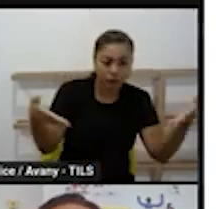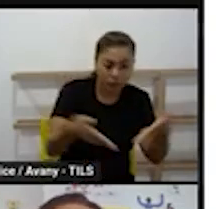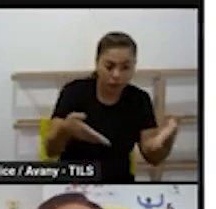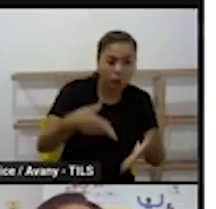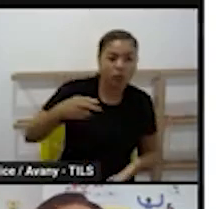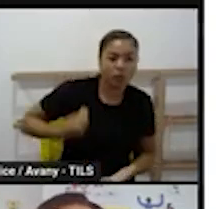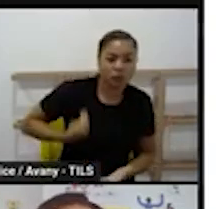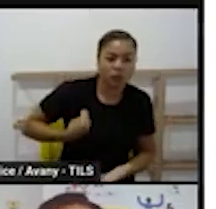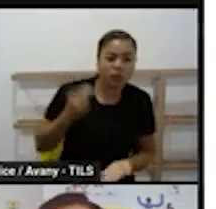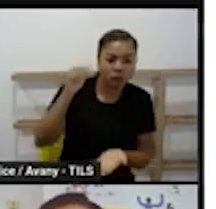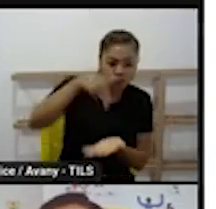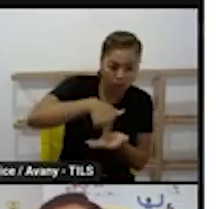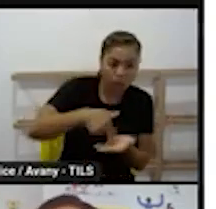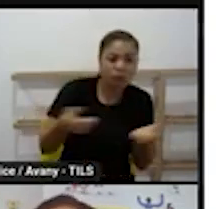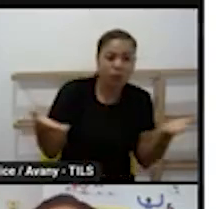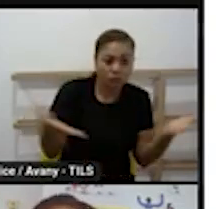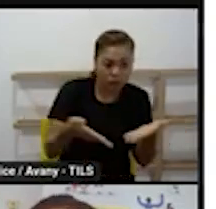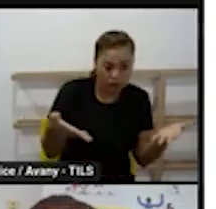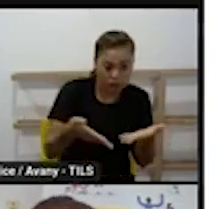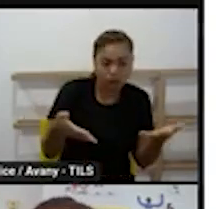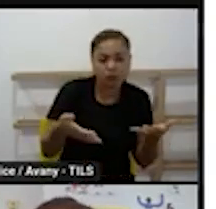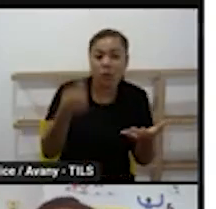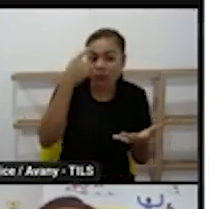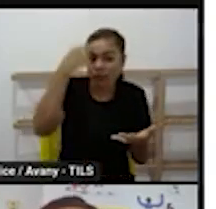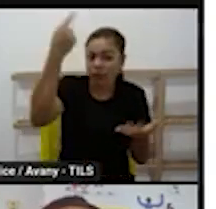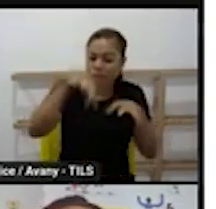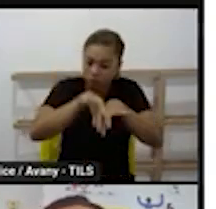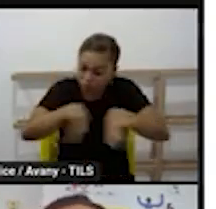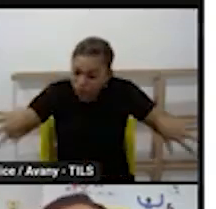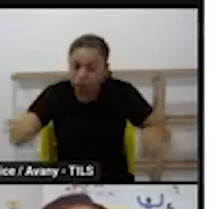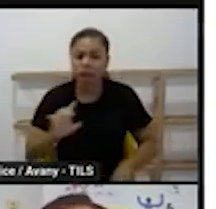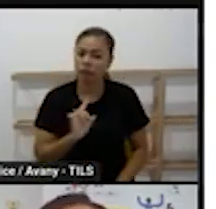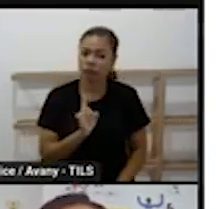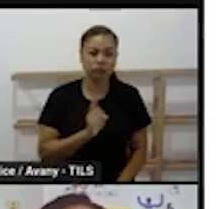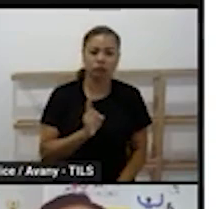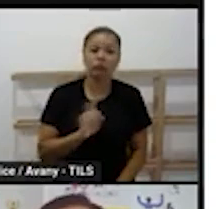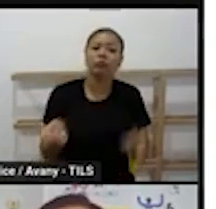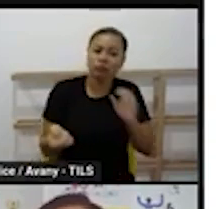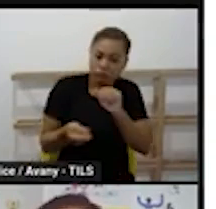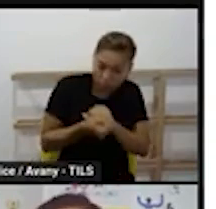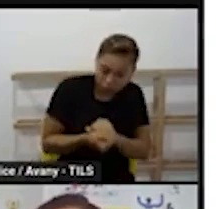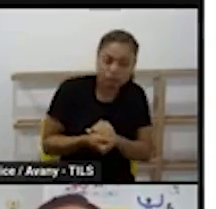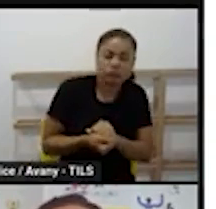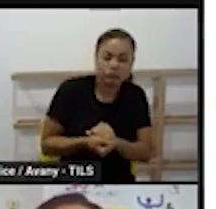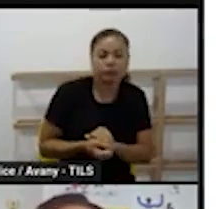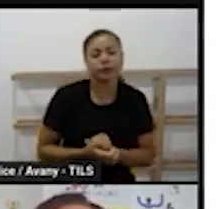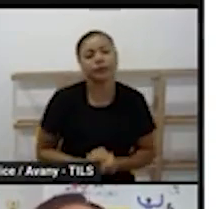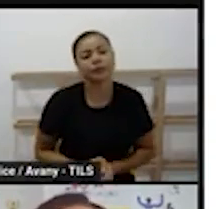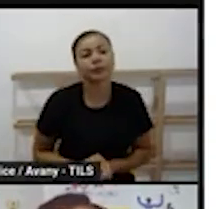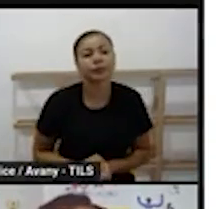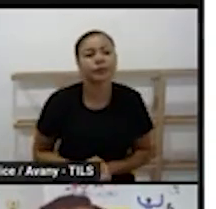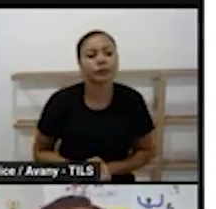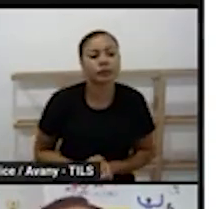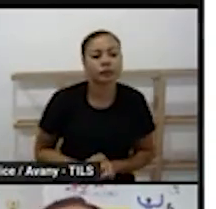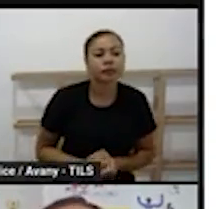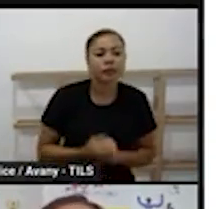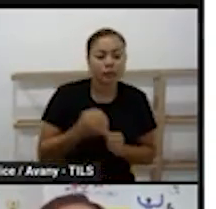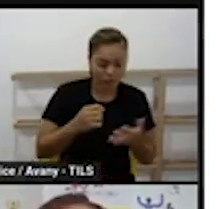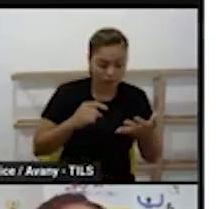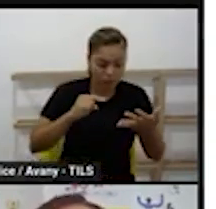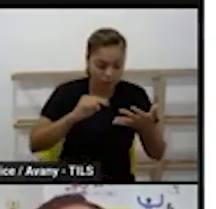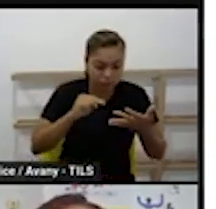que os campos de experiência, eles não vão ser separados. Então, nós vamos trabalhar com os cinco campos